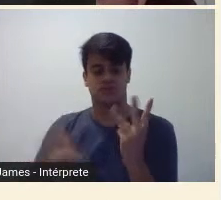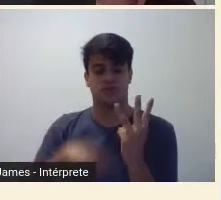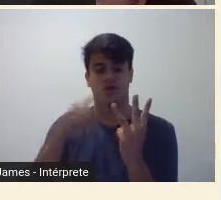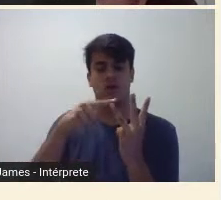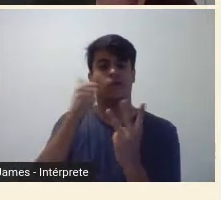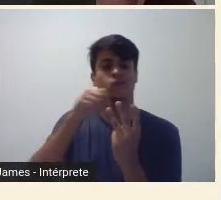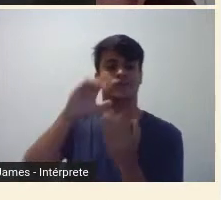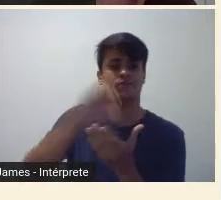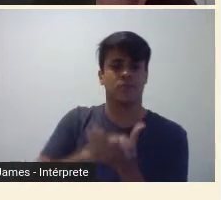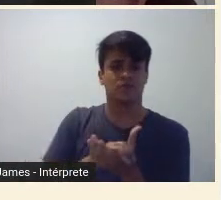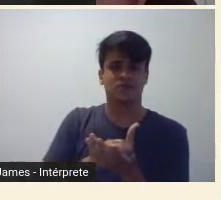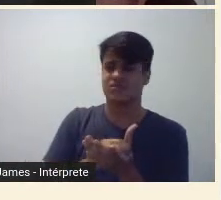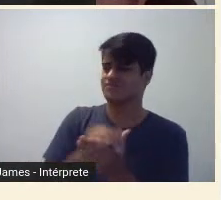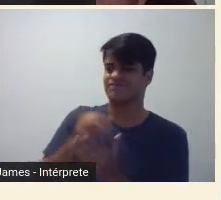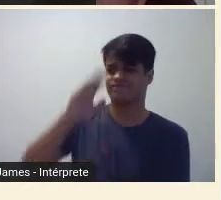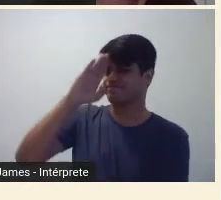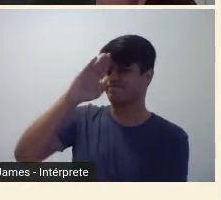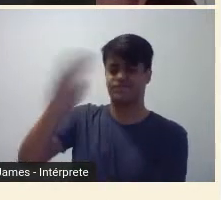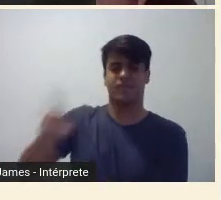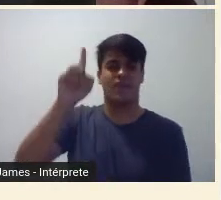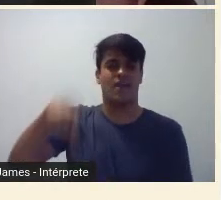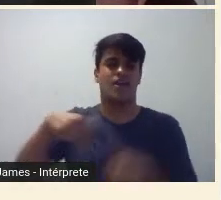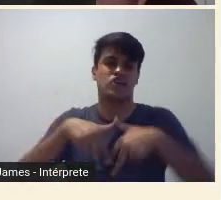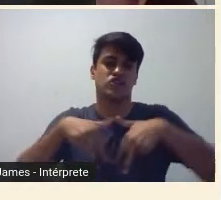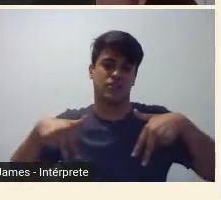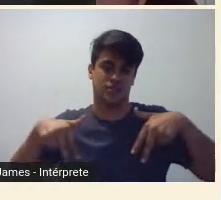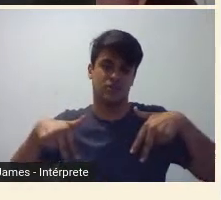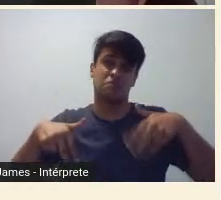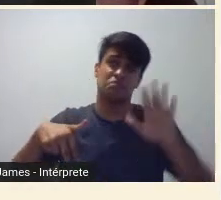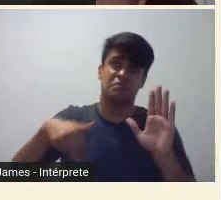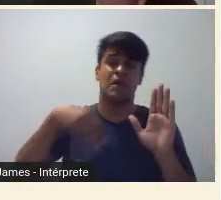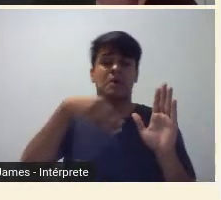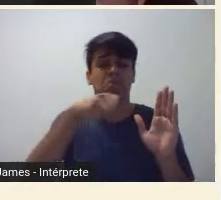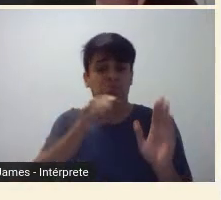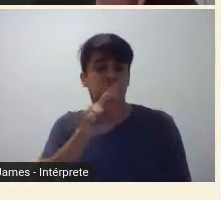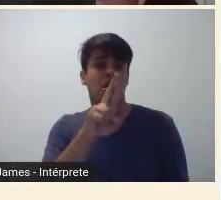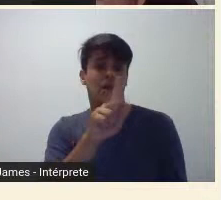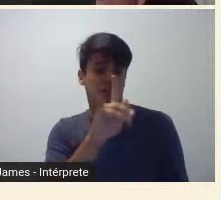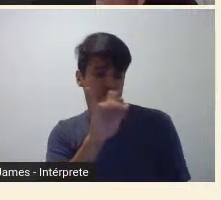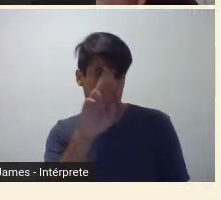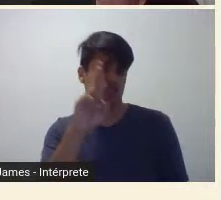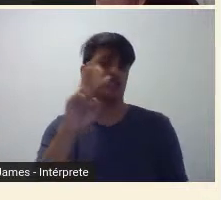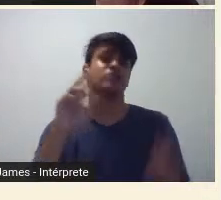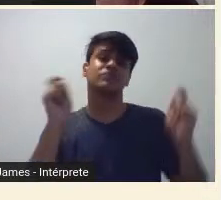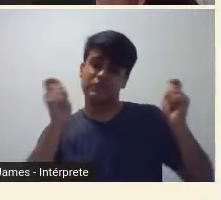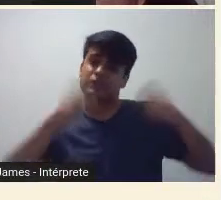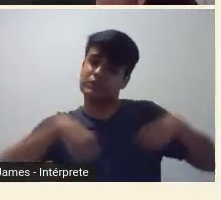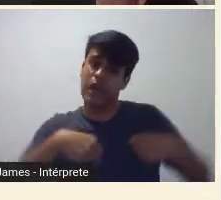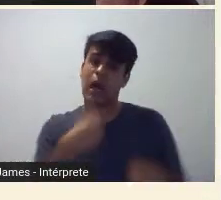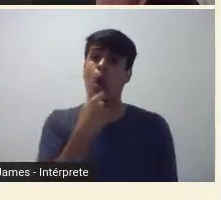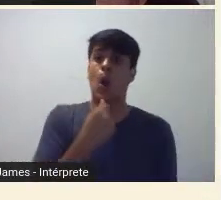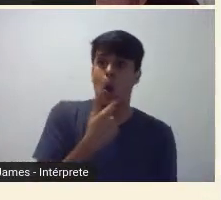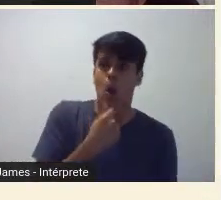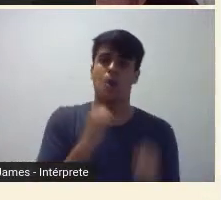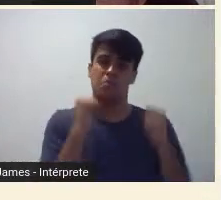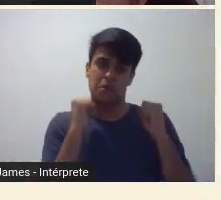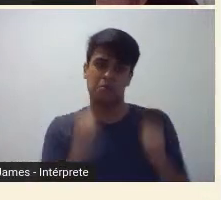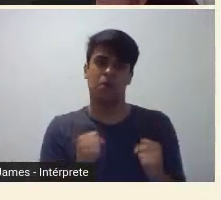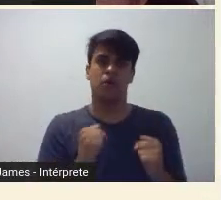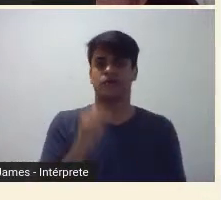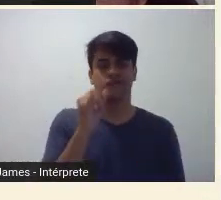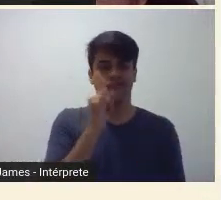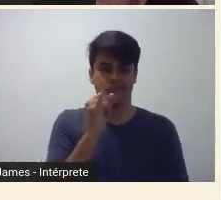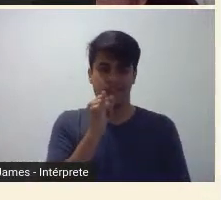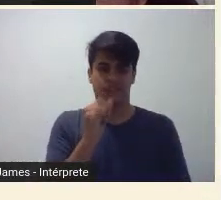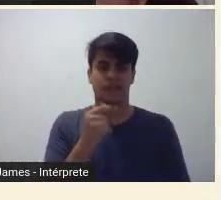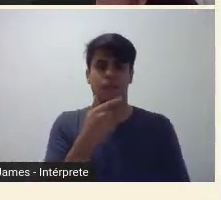Não são lugares, talvez o de mártir, sim, seja possível ser ocupado por um homem, como, enfim, o próprio Van Gogh, né,